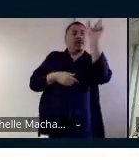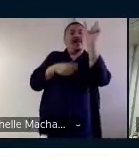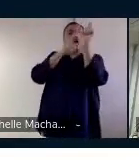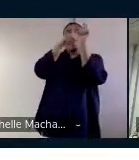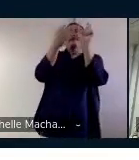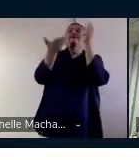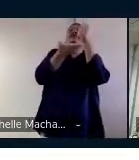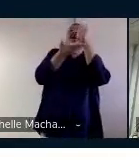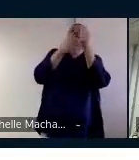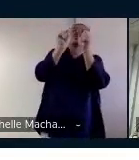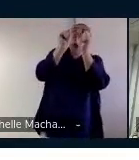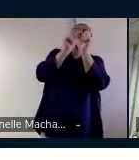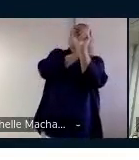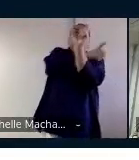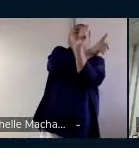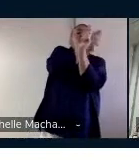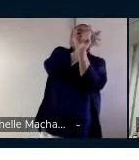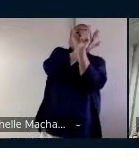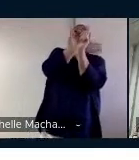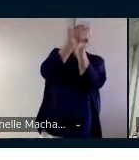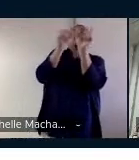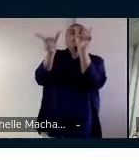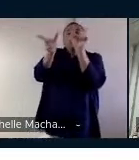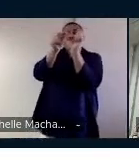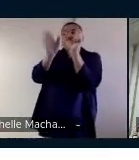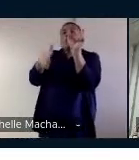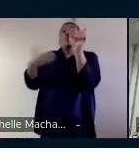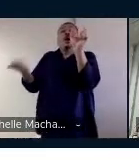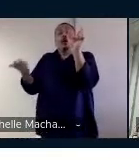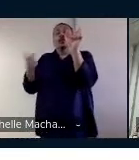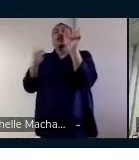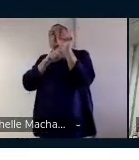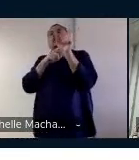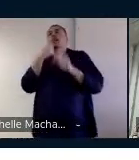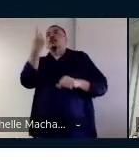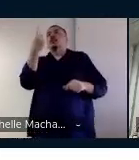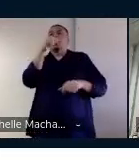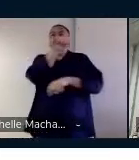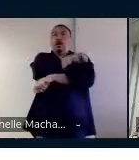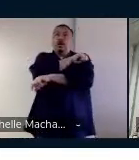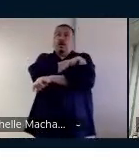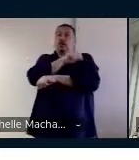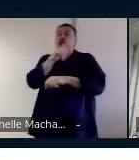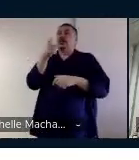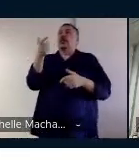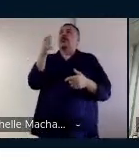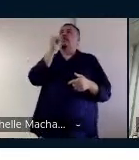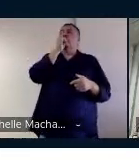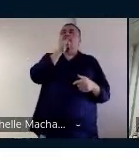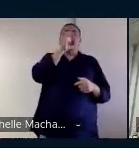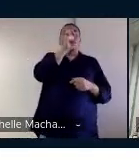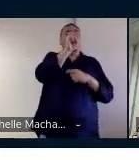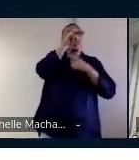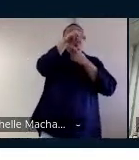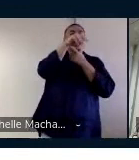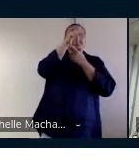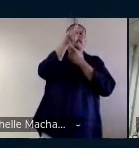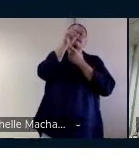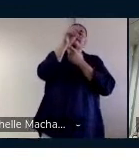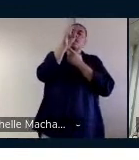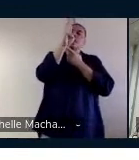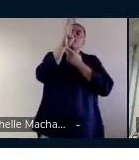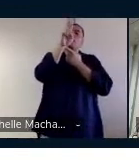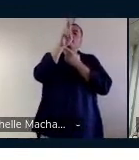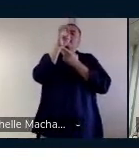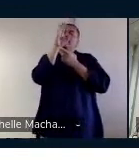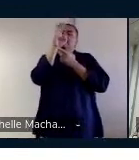palavra, qual é o prefixo, qual é sufixo. E uma das alunas, no caso da palavra empobrecer, ela enviou